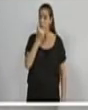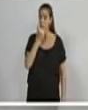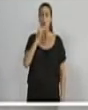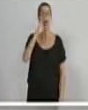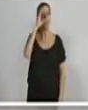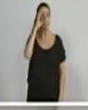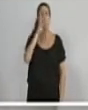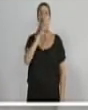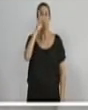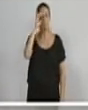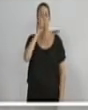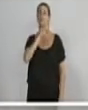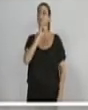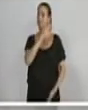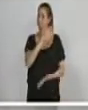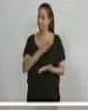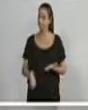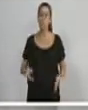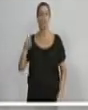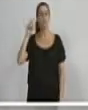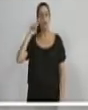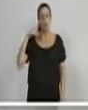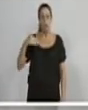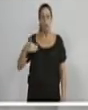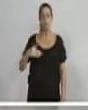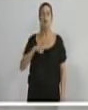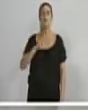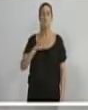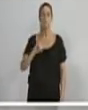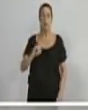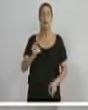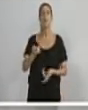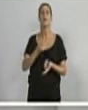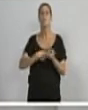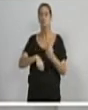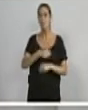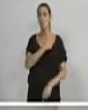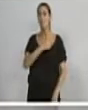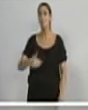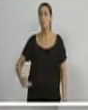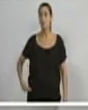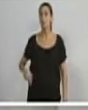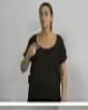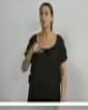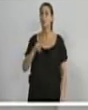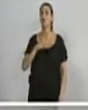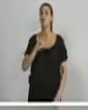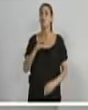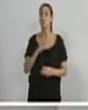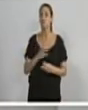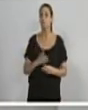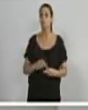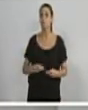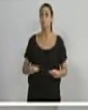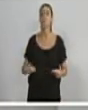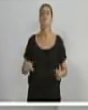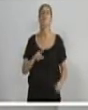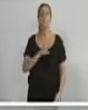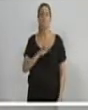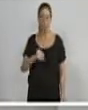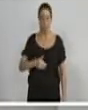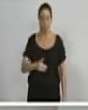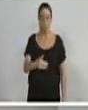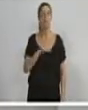dia após dia, dia após dia, o seu governo e que vai ter a coroação máxima no